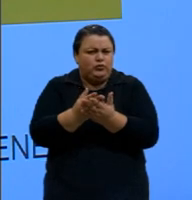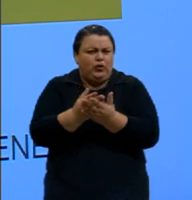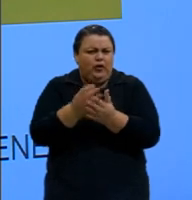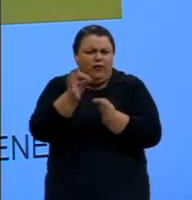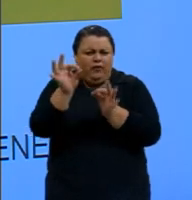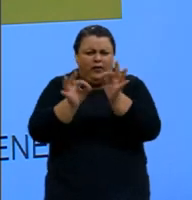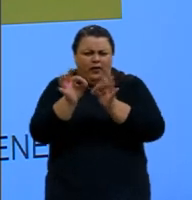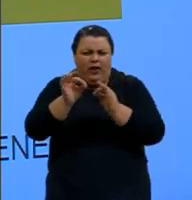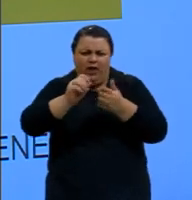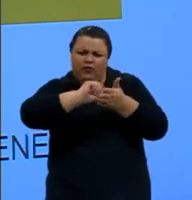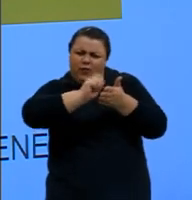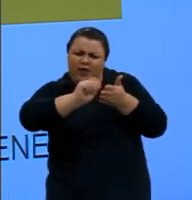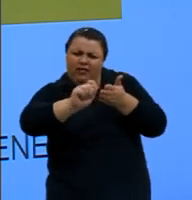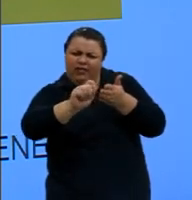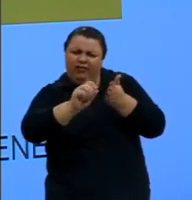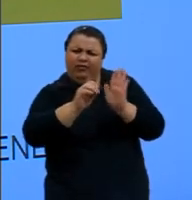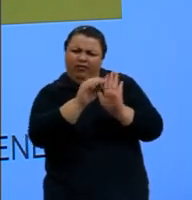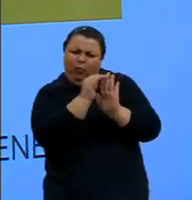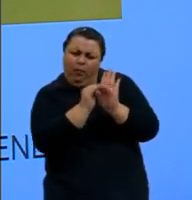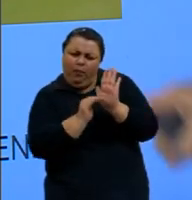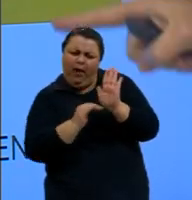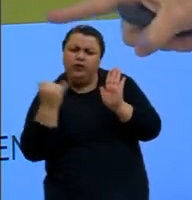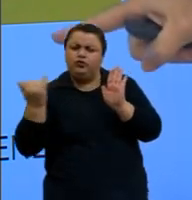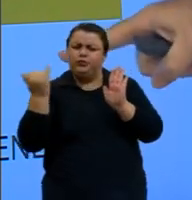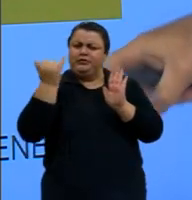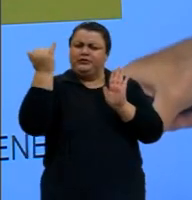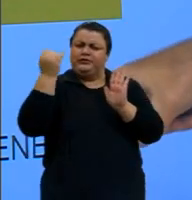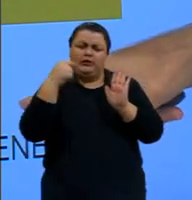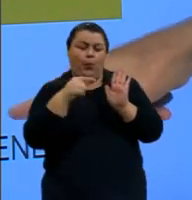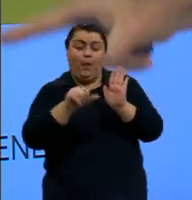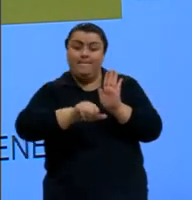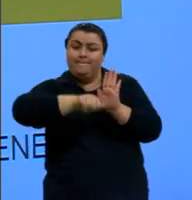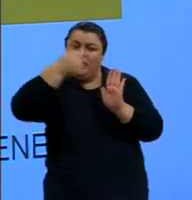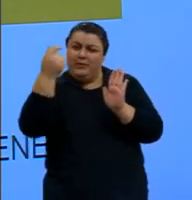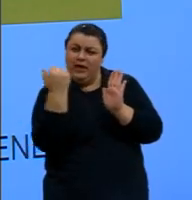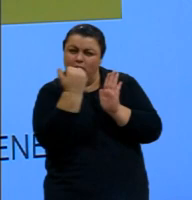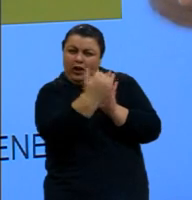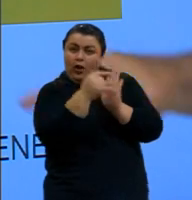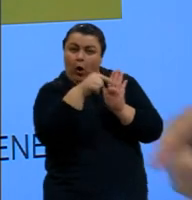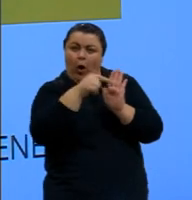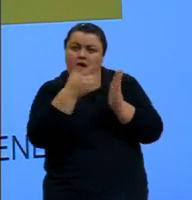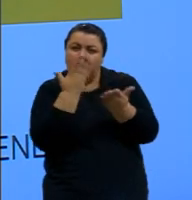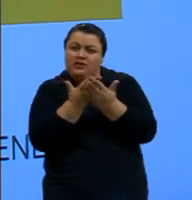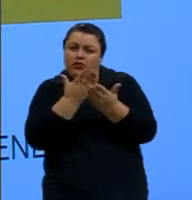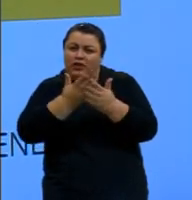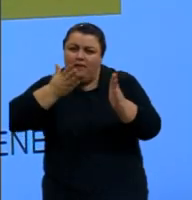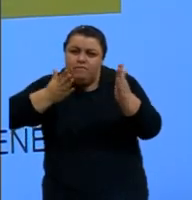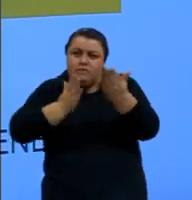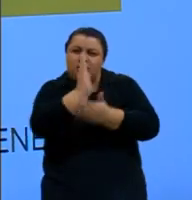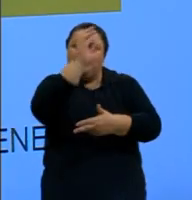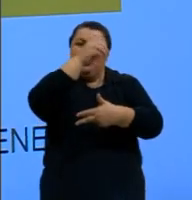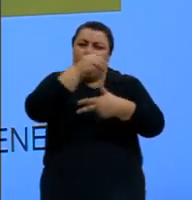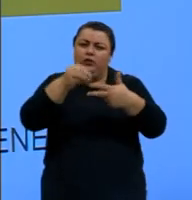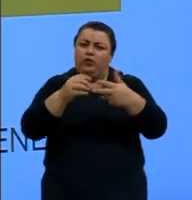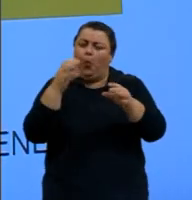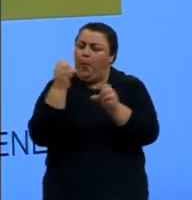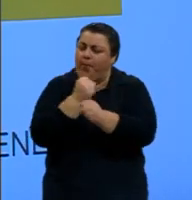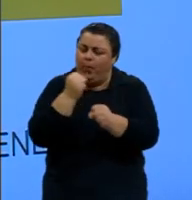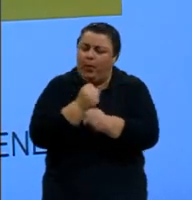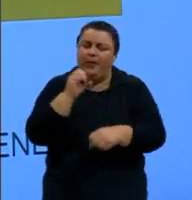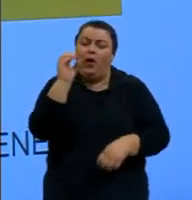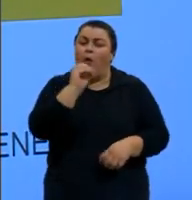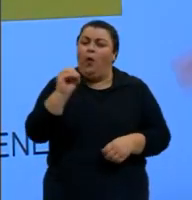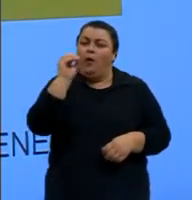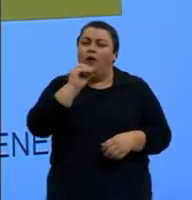faça uma lista de importância e na primeira importância se está estudar e ser aprovado no Enem com uma boa nota, que aí